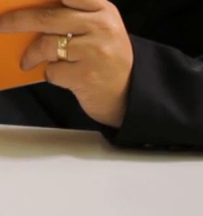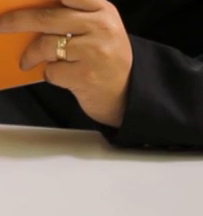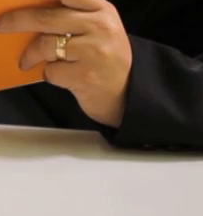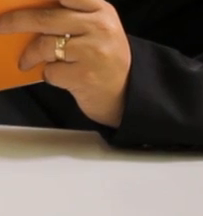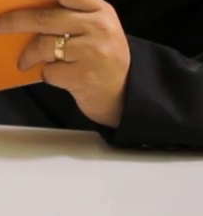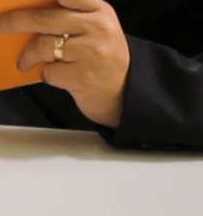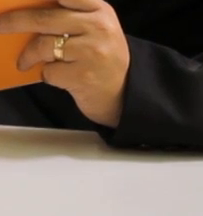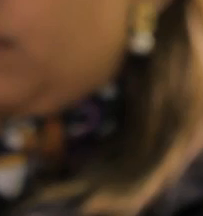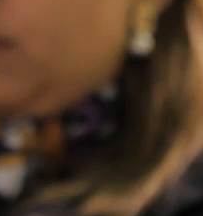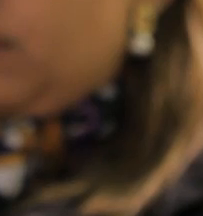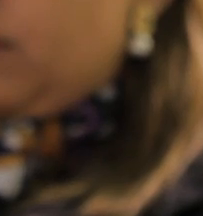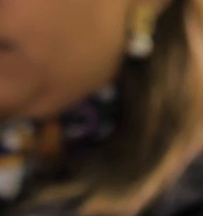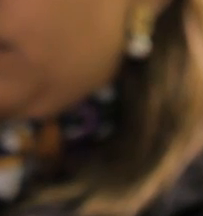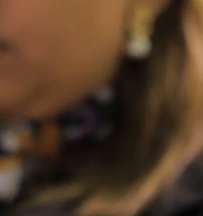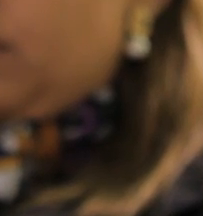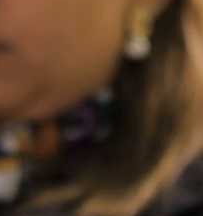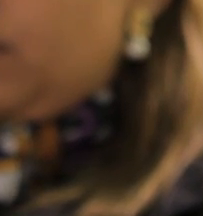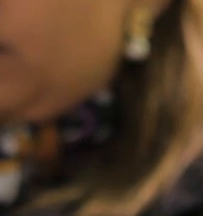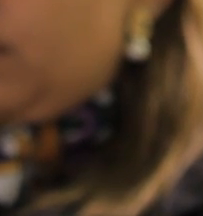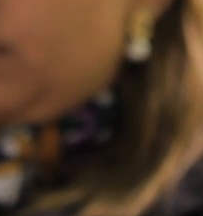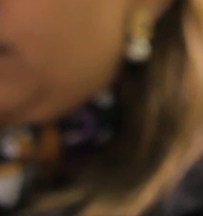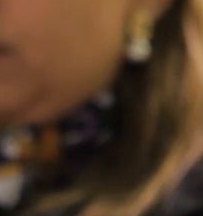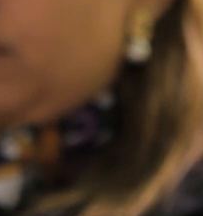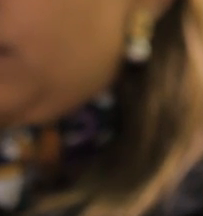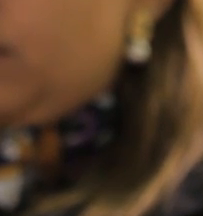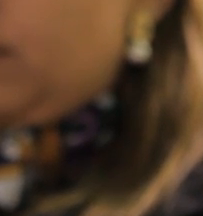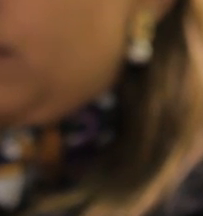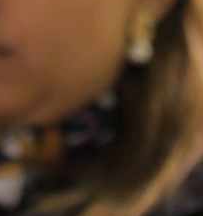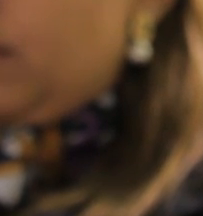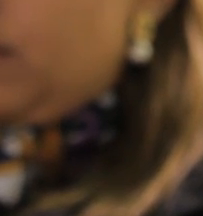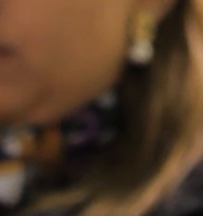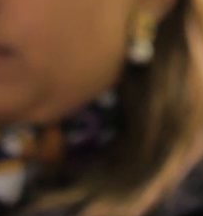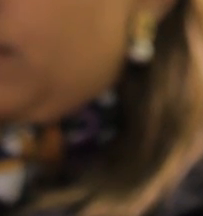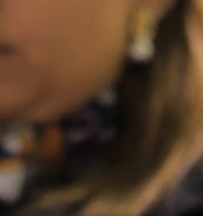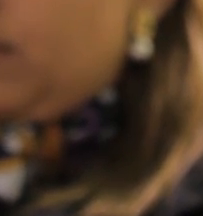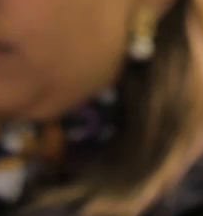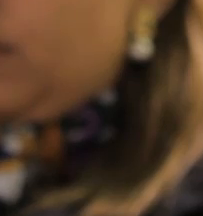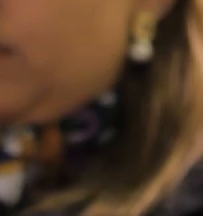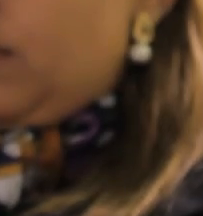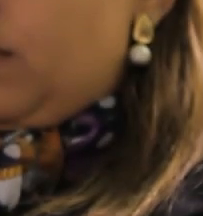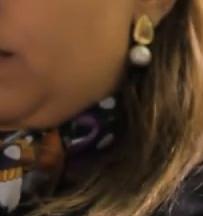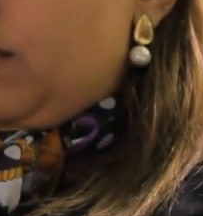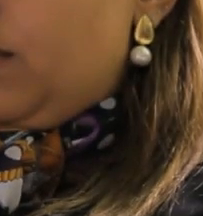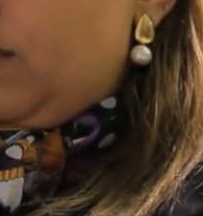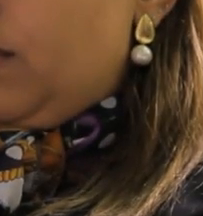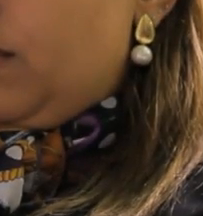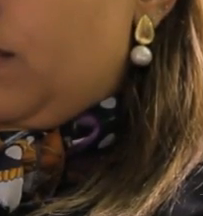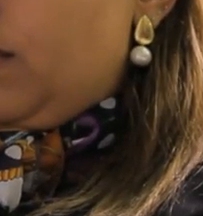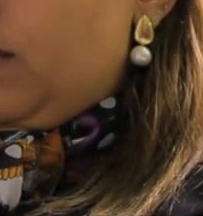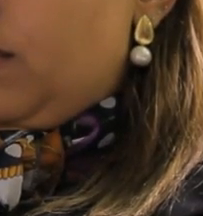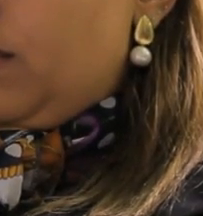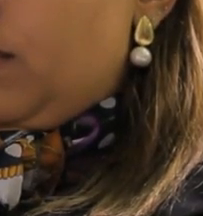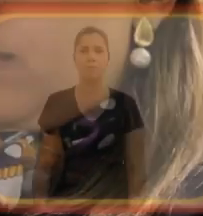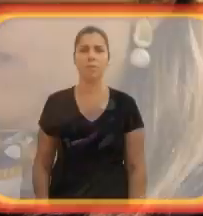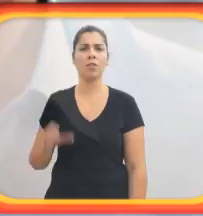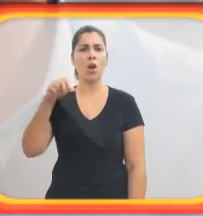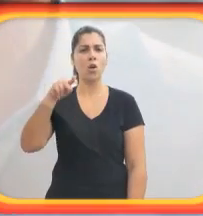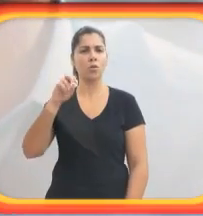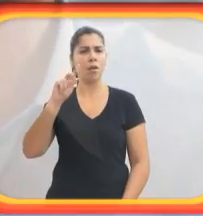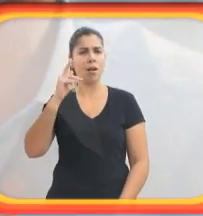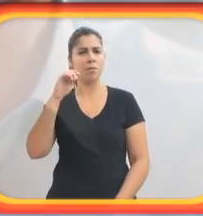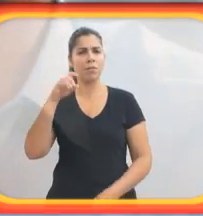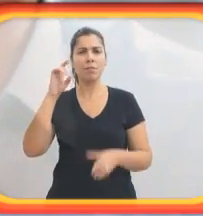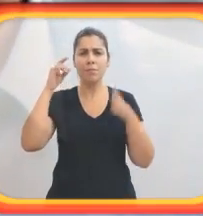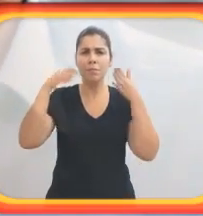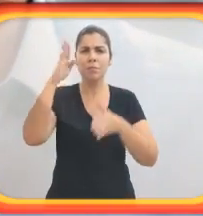sala, Rainha sentada à mesa segura o guia número 19 da Convenção dos Direitos da Pessoa com Deficiência, com título em inglês. Como que a